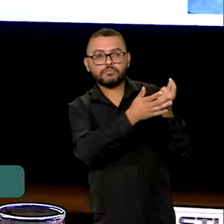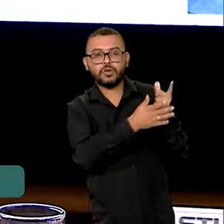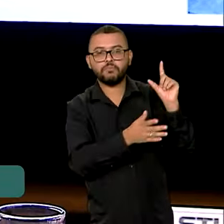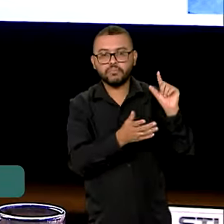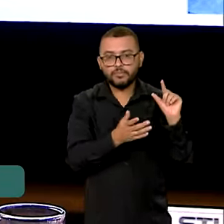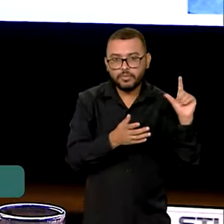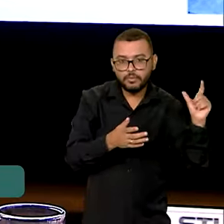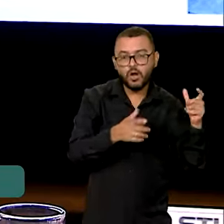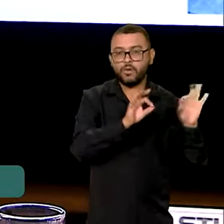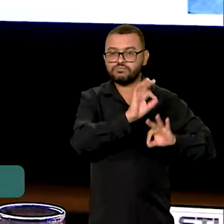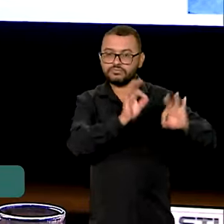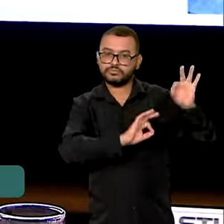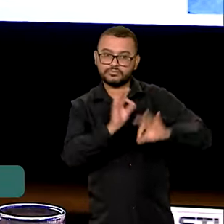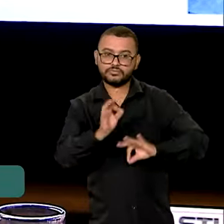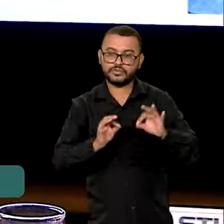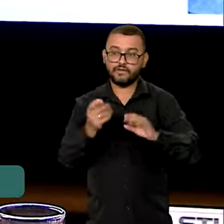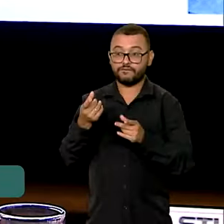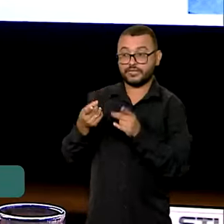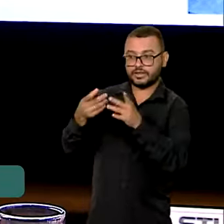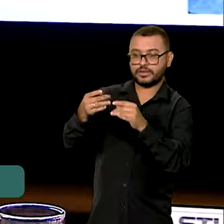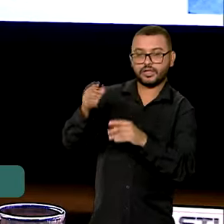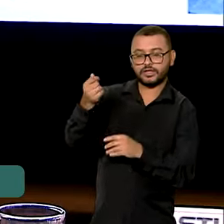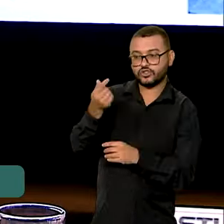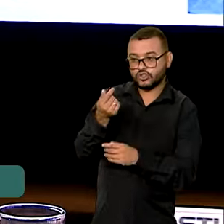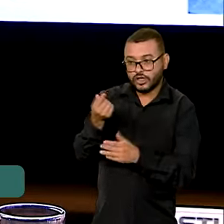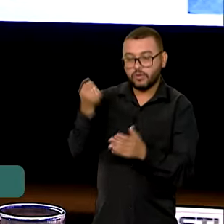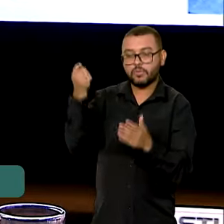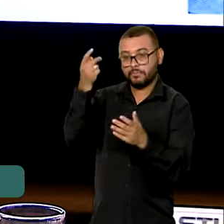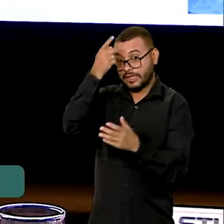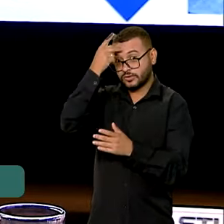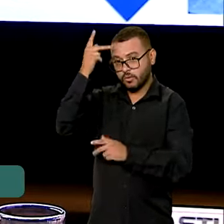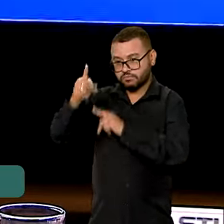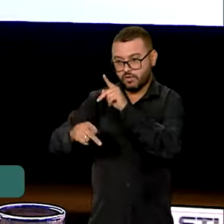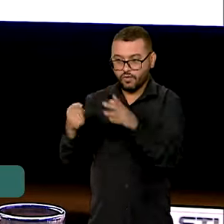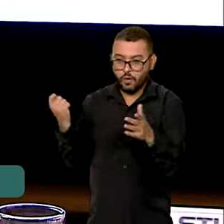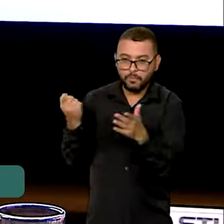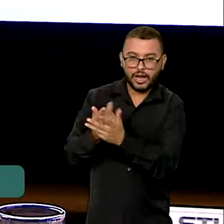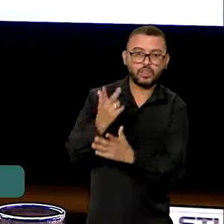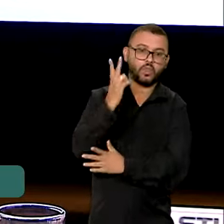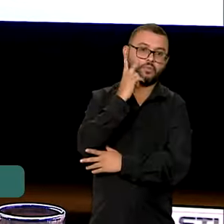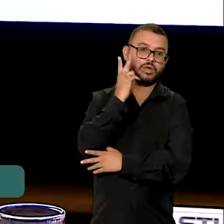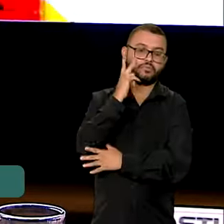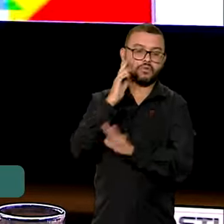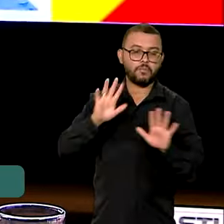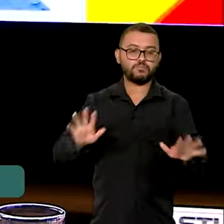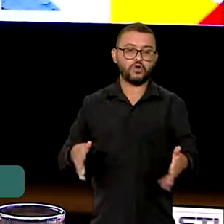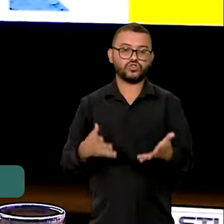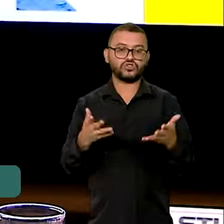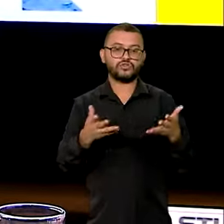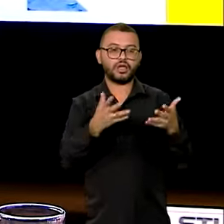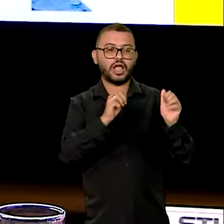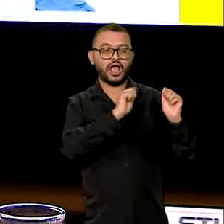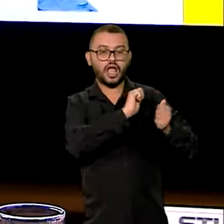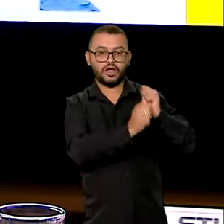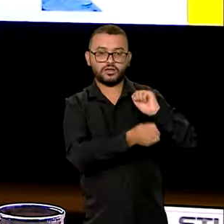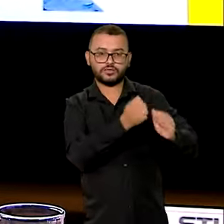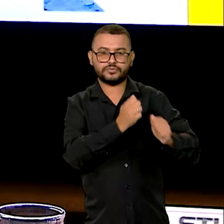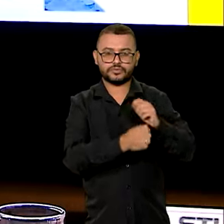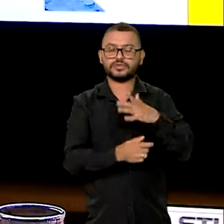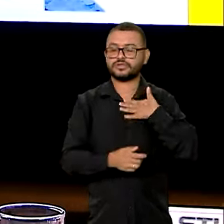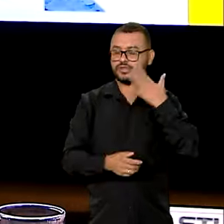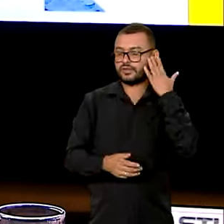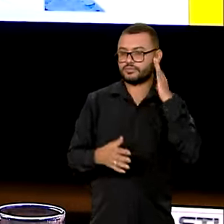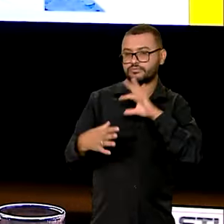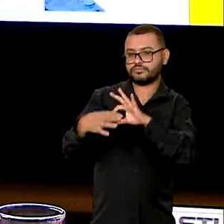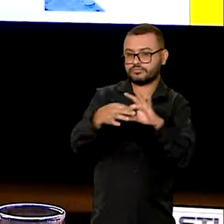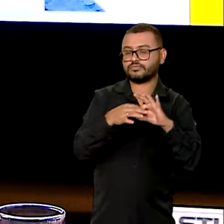nos níveis razoáveis para a população e estimulando também a produção. Será uma ação conjunto e tenho certeza